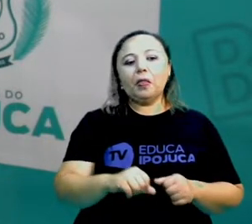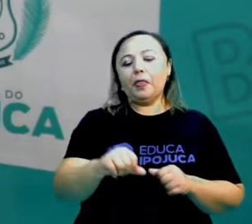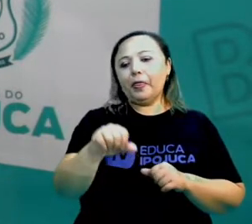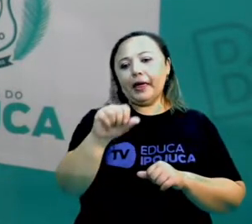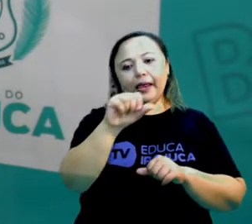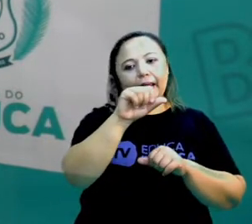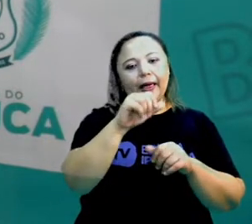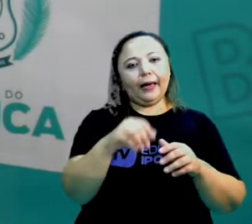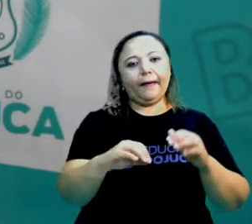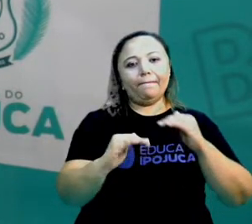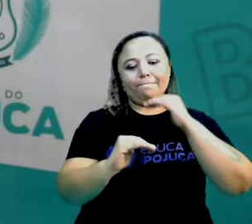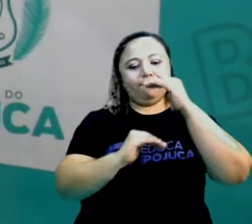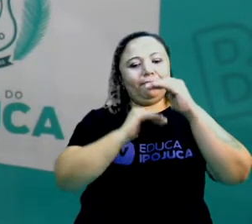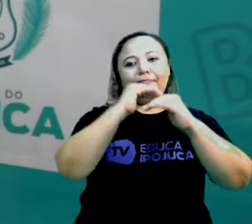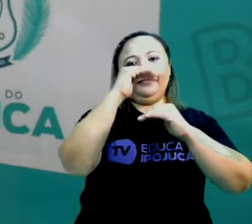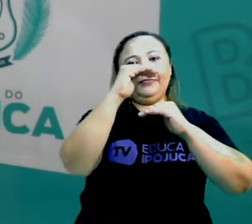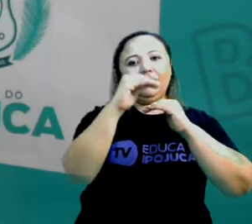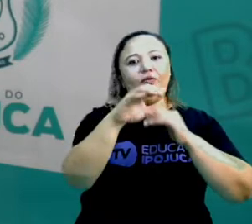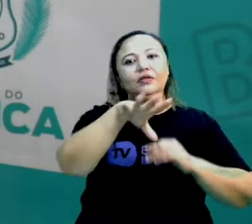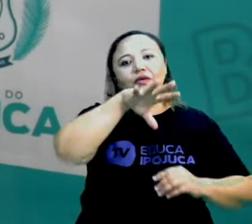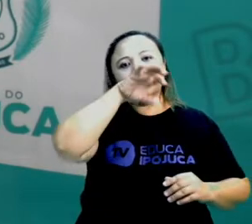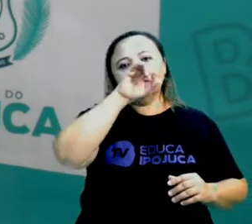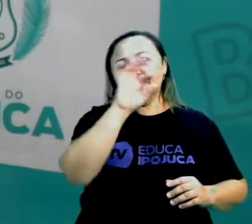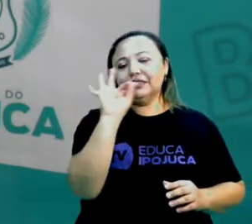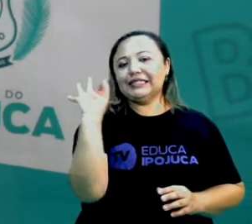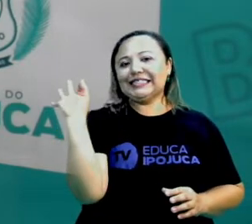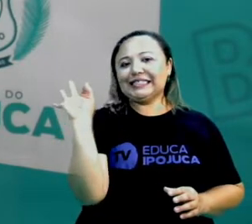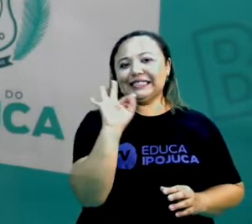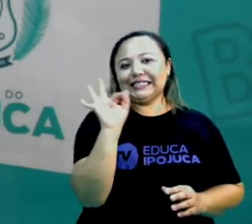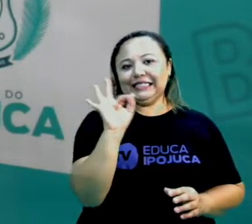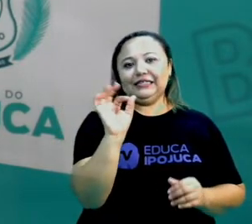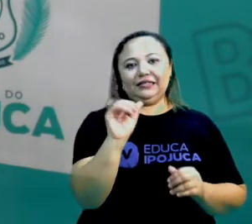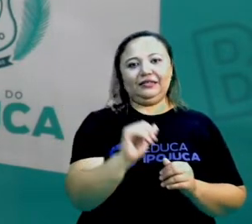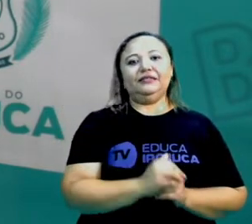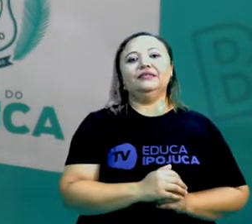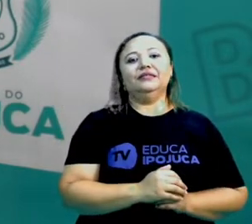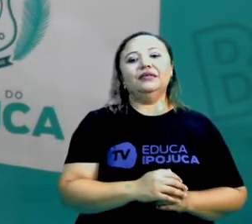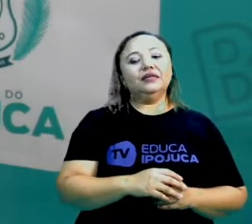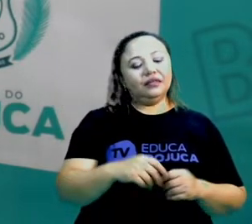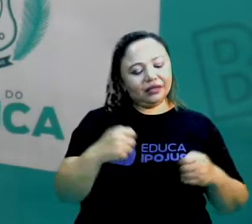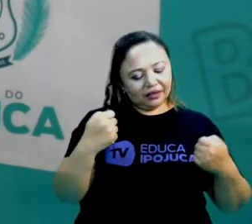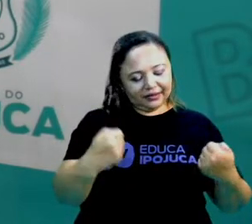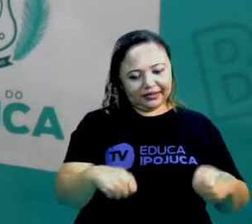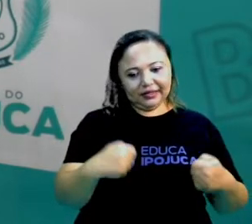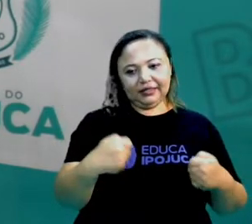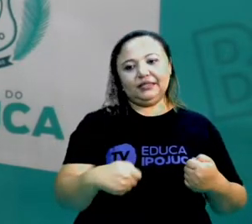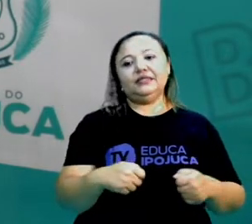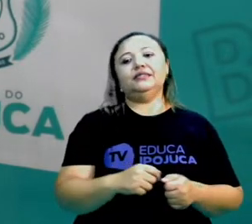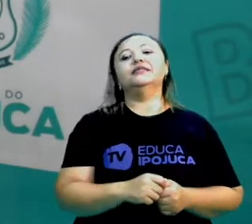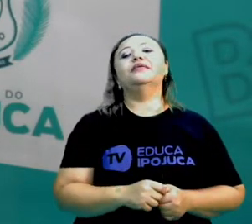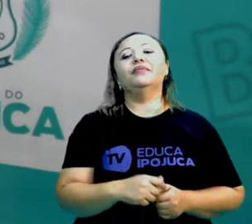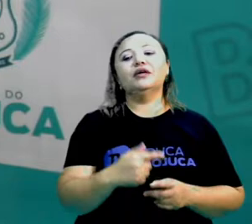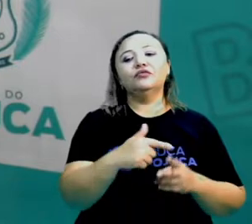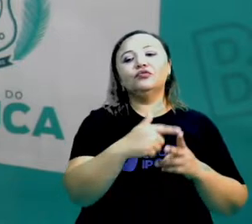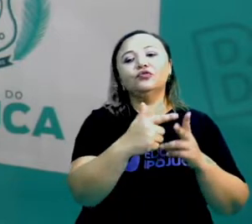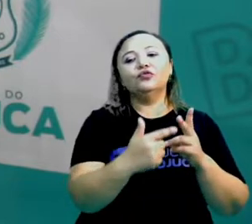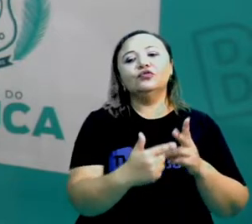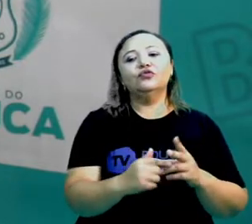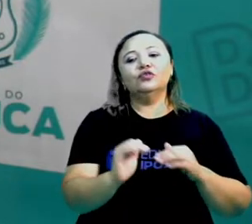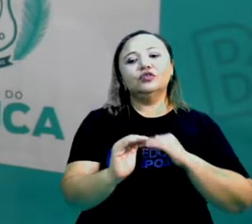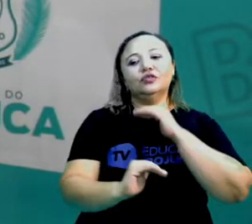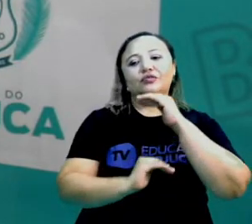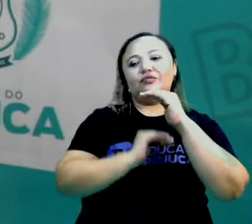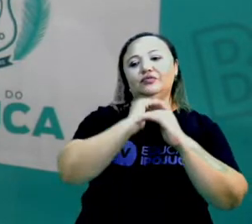oxigênio. Então, por isso que esses dois elementos são essenciais para o